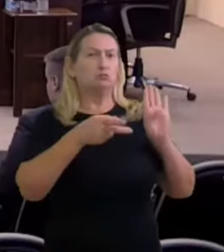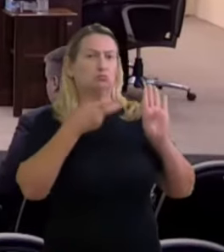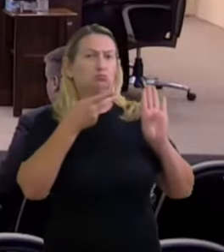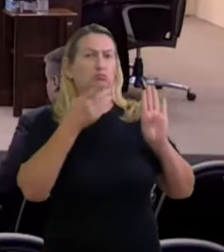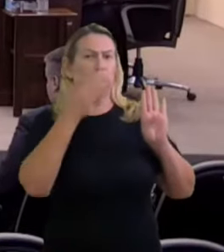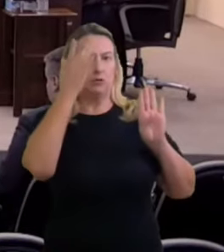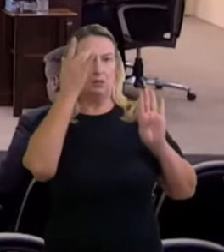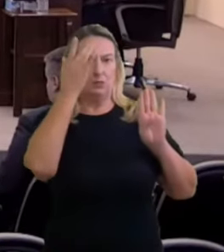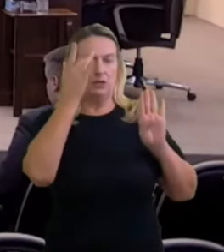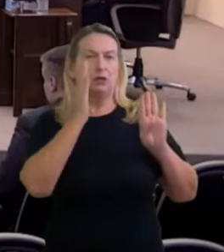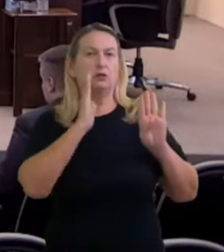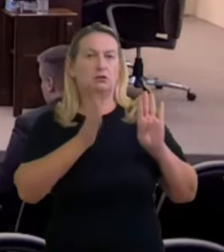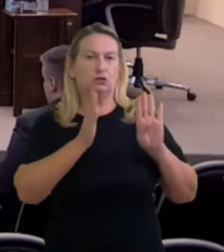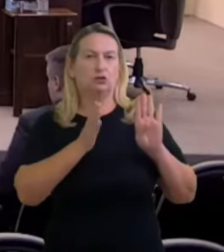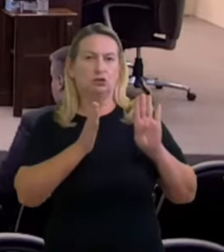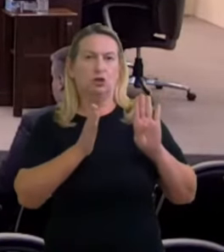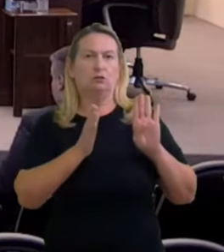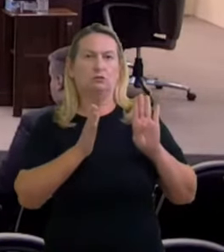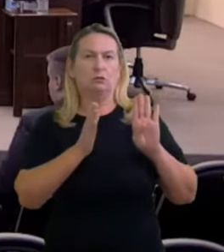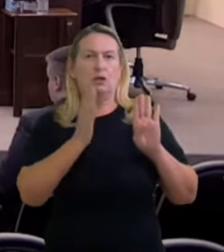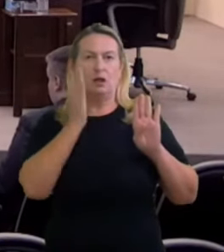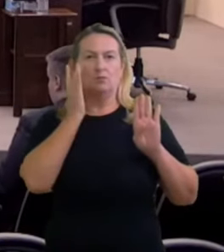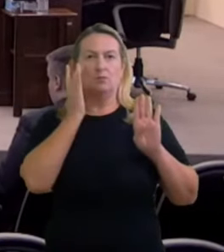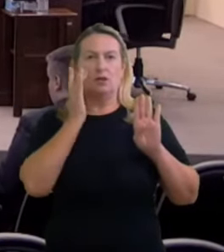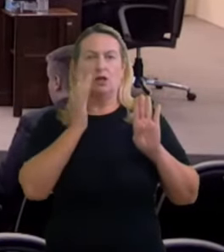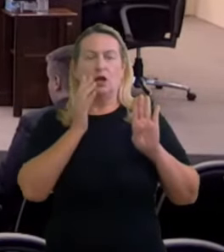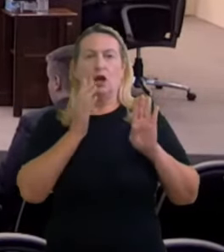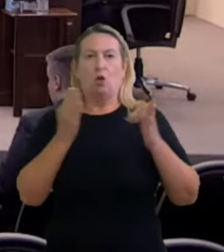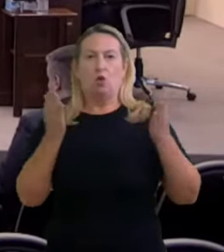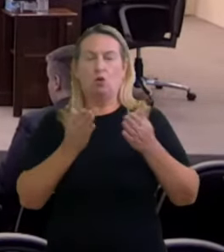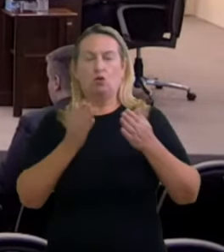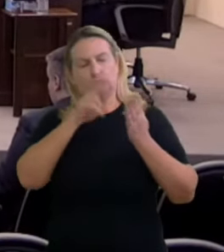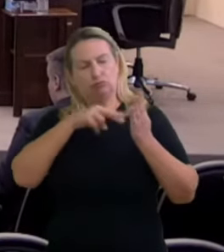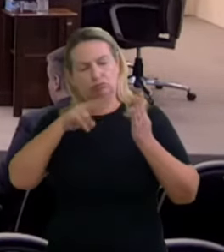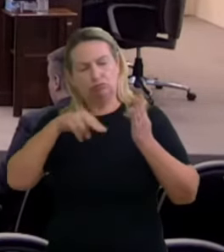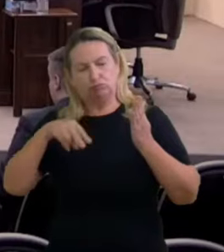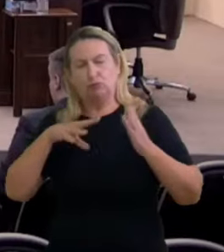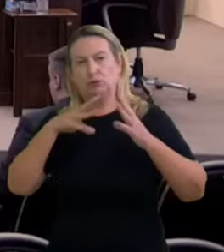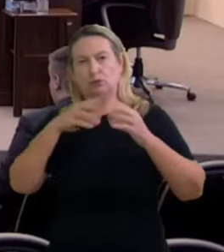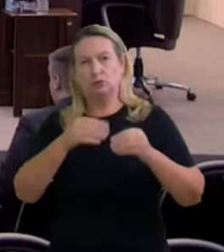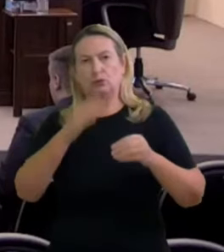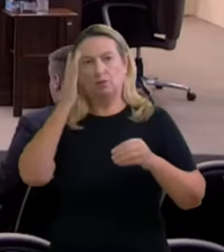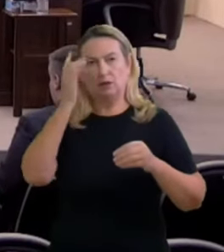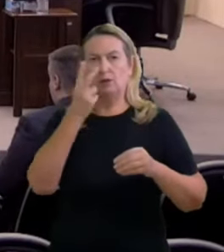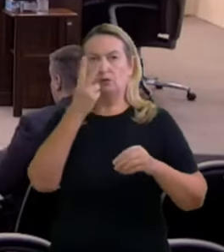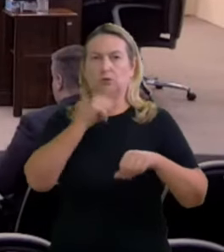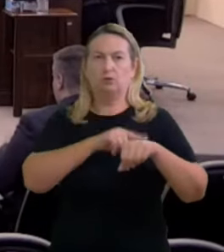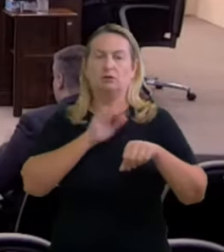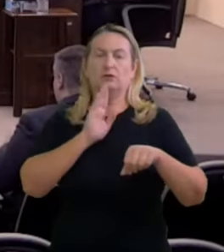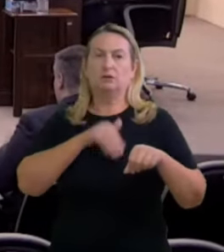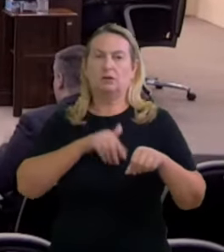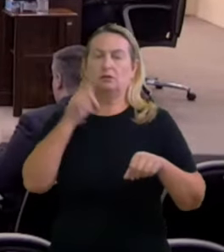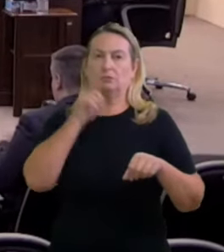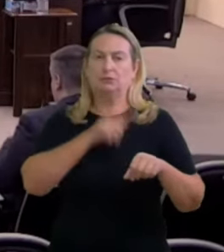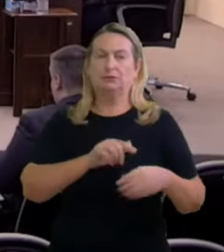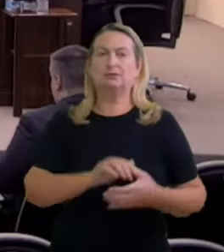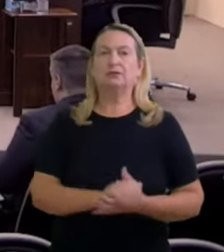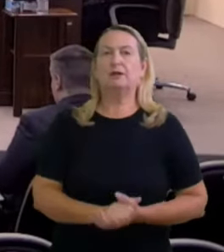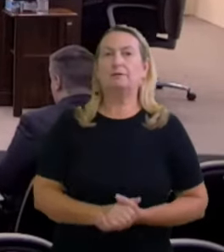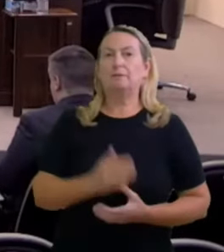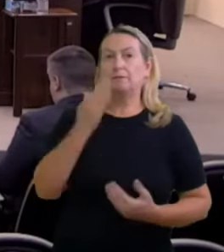uma sessão já pré-agendada eu trago na sessão de amanhã os dois da tarde obrigado desembargador